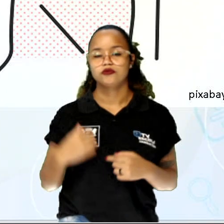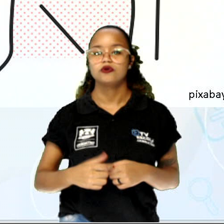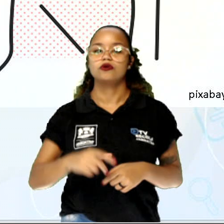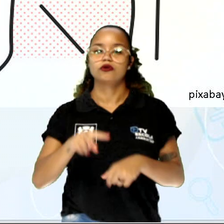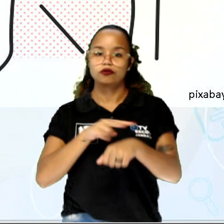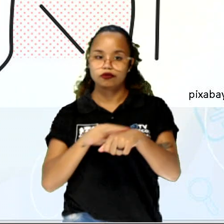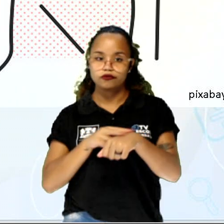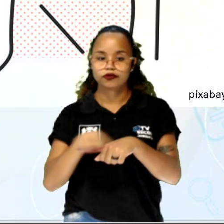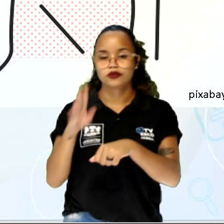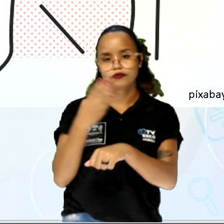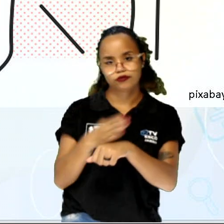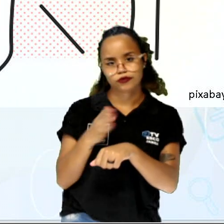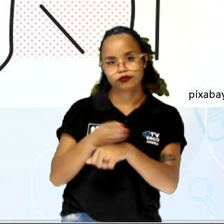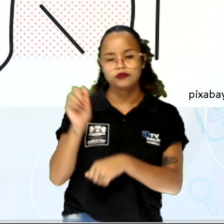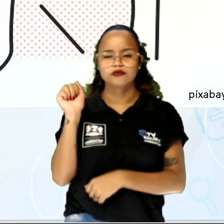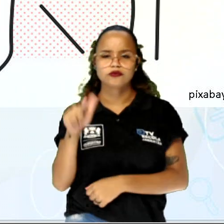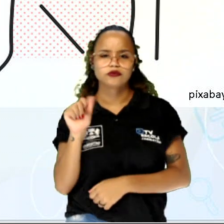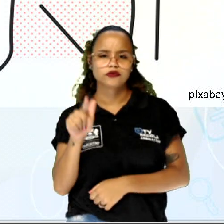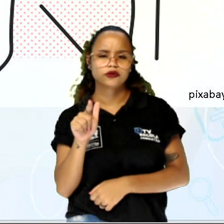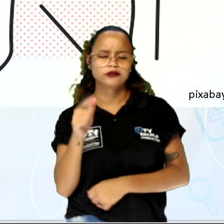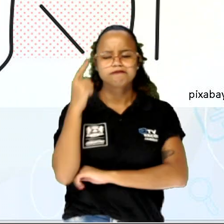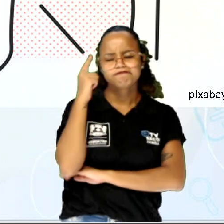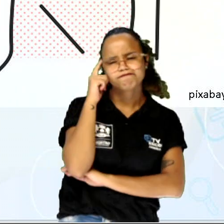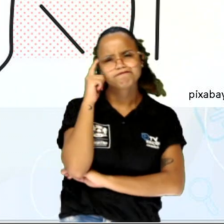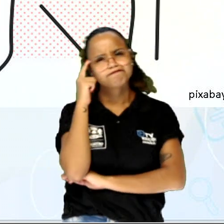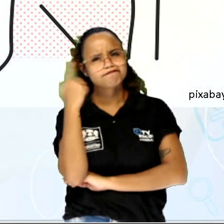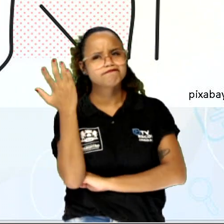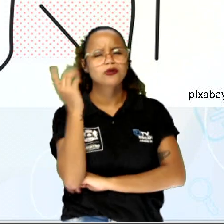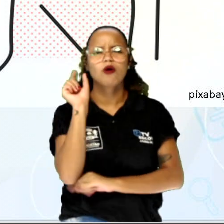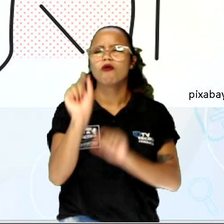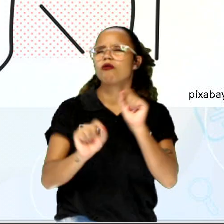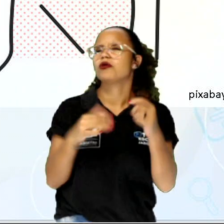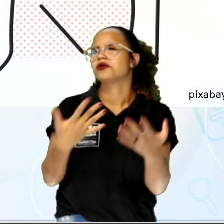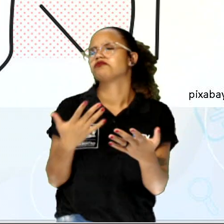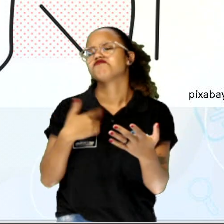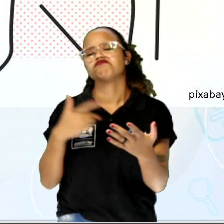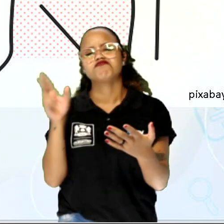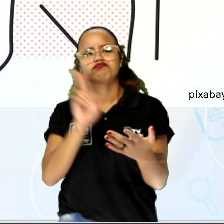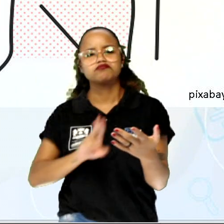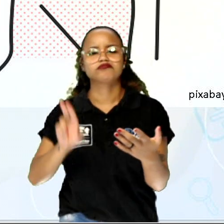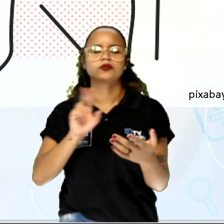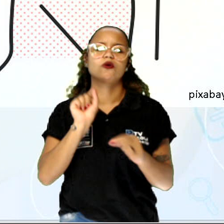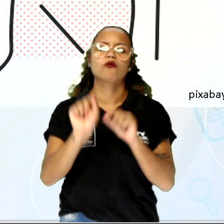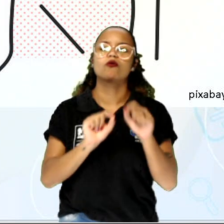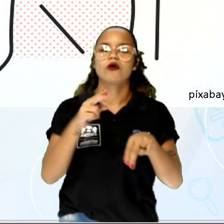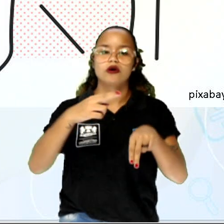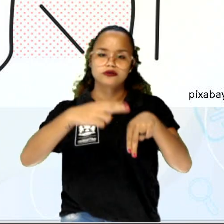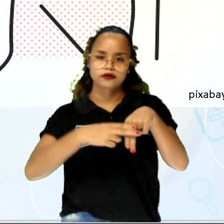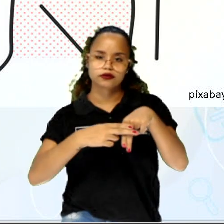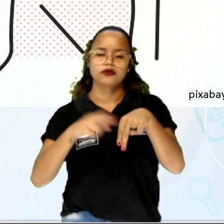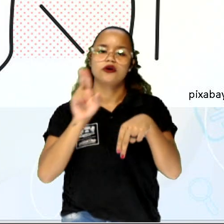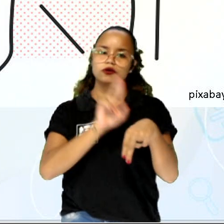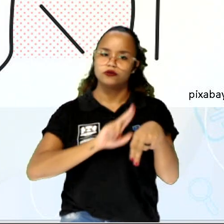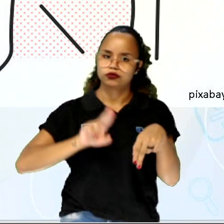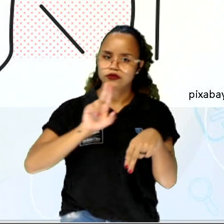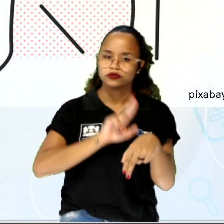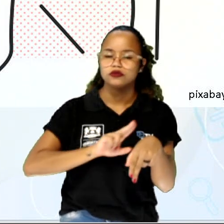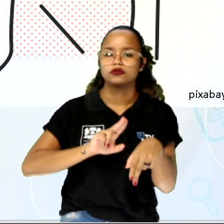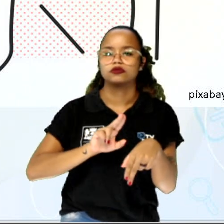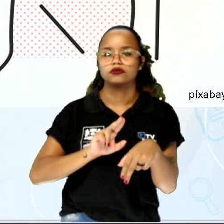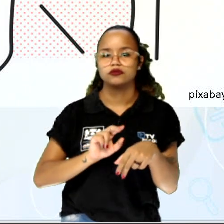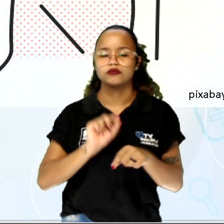uma azul. E ela ficou em dúvida qual roupa ia usar, qual seria a saia que ela iria usar, qual seria